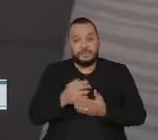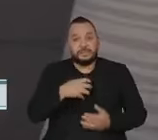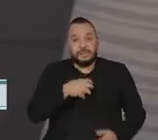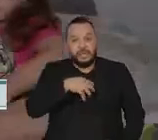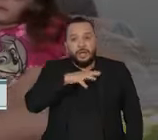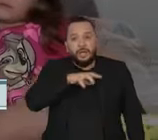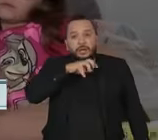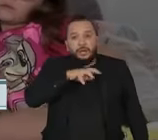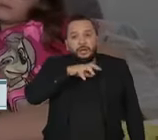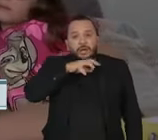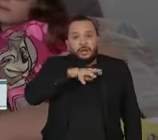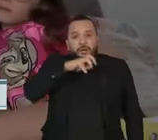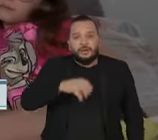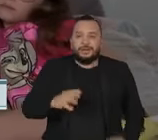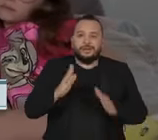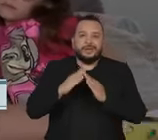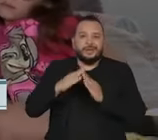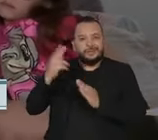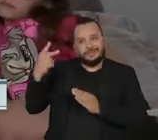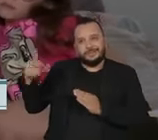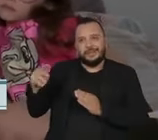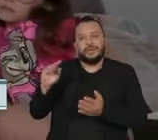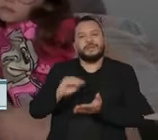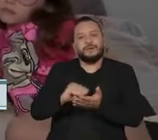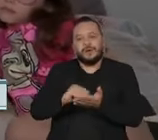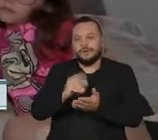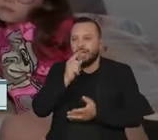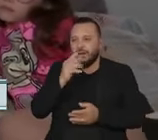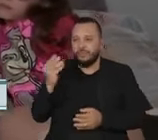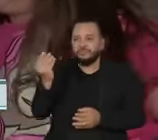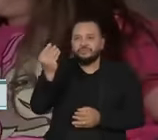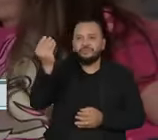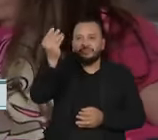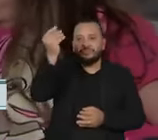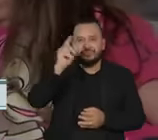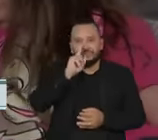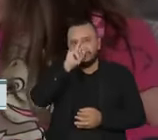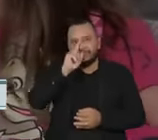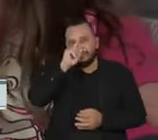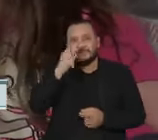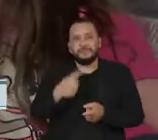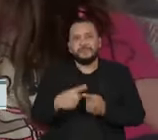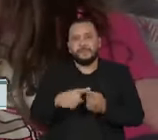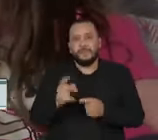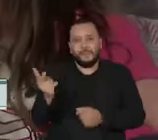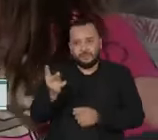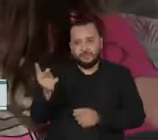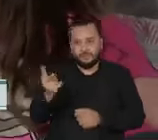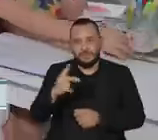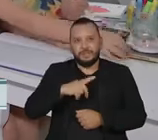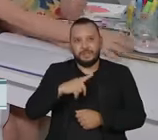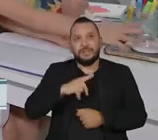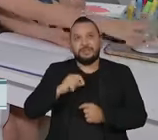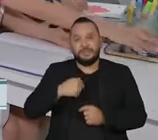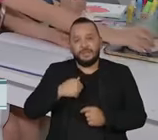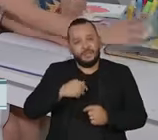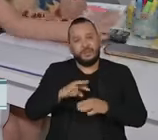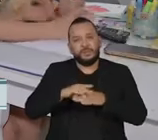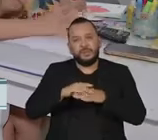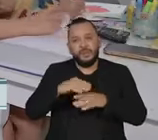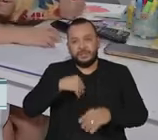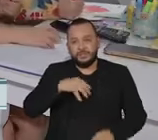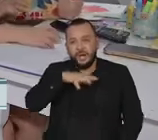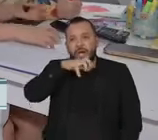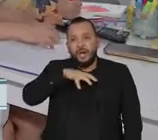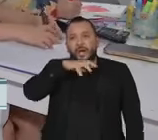de ar. Na casa delas, a falta de umidade no ar é ainda mais alarmante, porque as duas têm quadros de asma. Cada uma fez dois